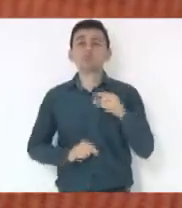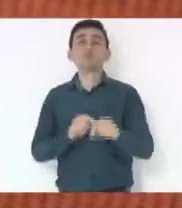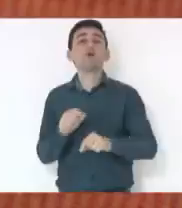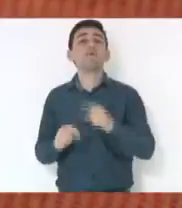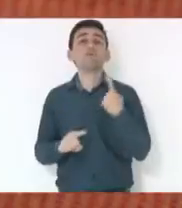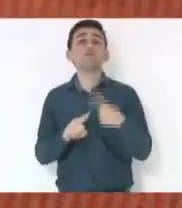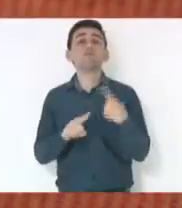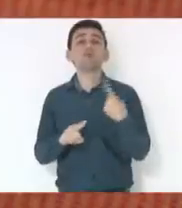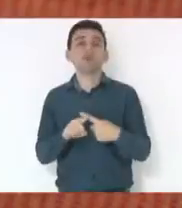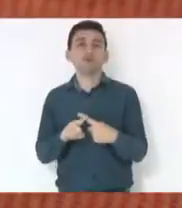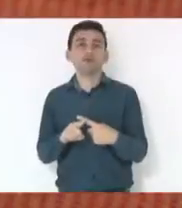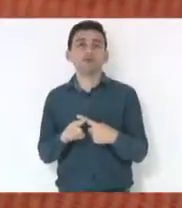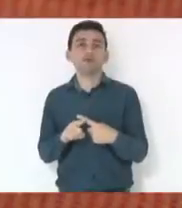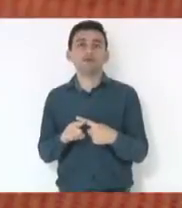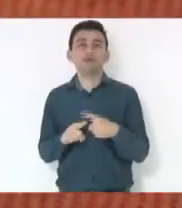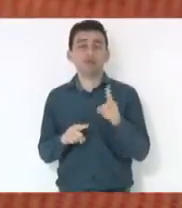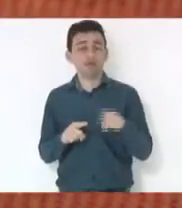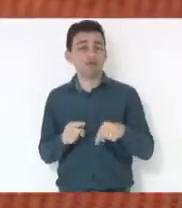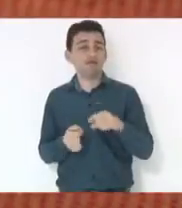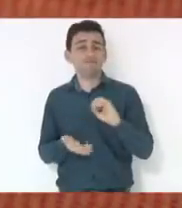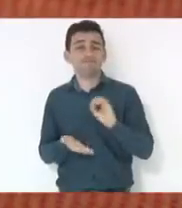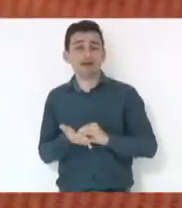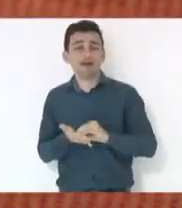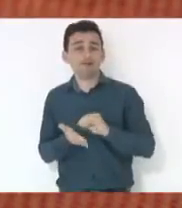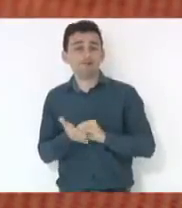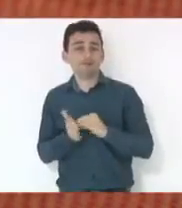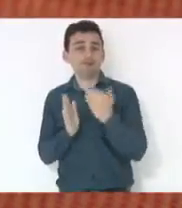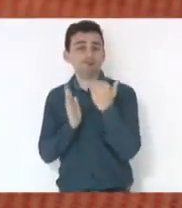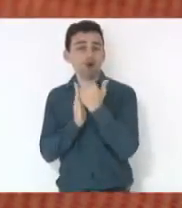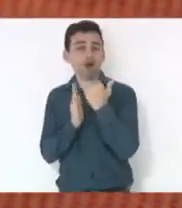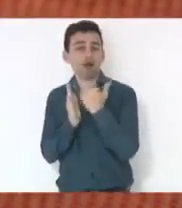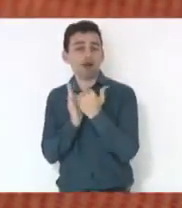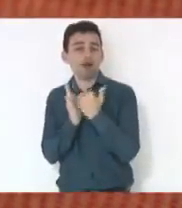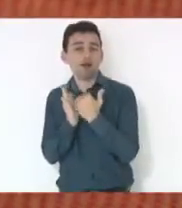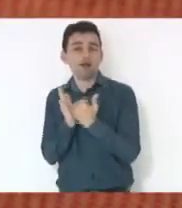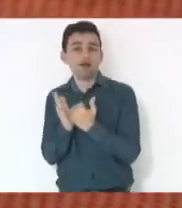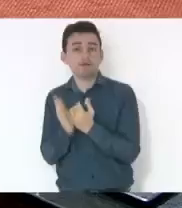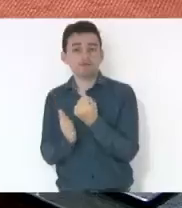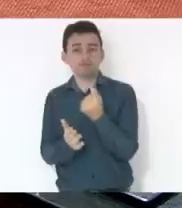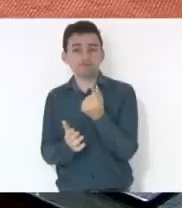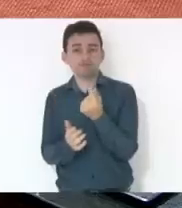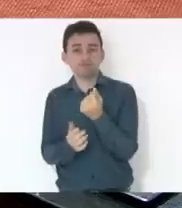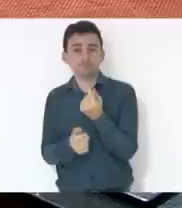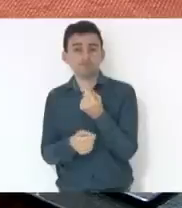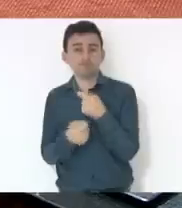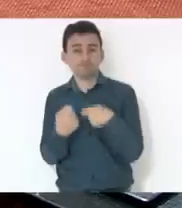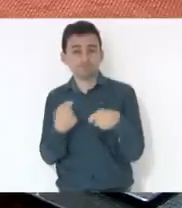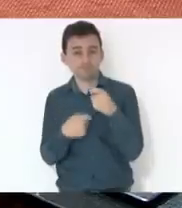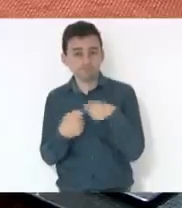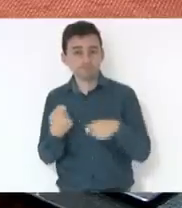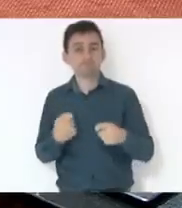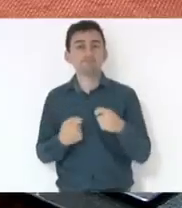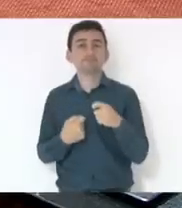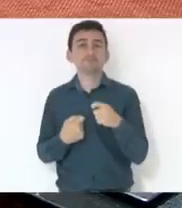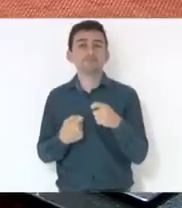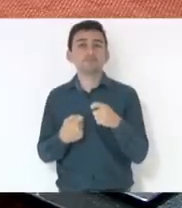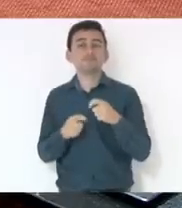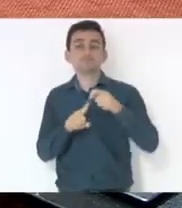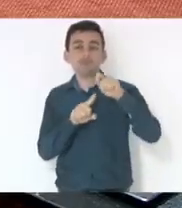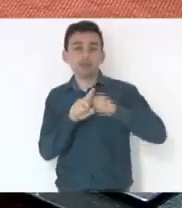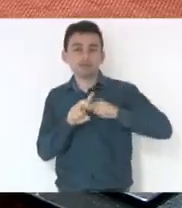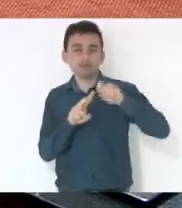da falta de uma programação financeira, deputado de Sareta, mensal.